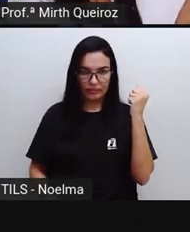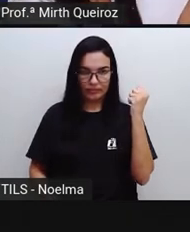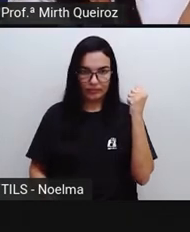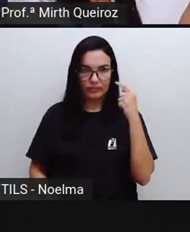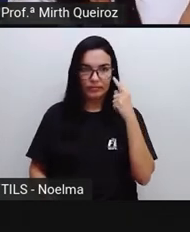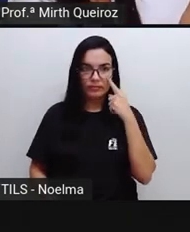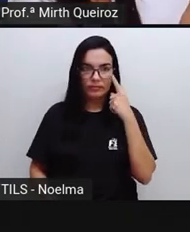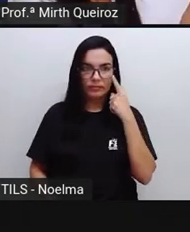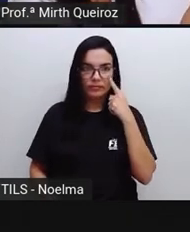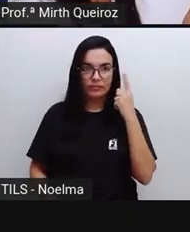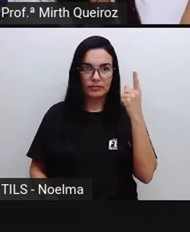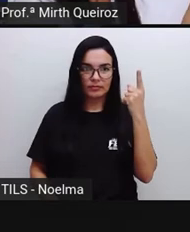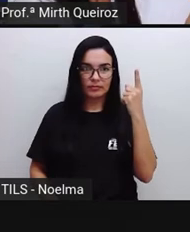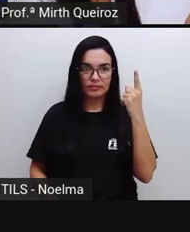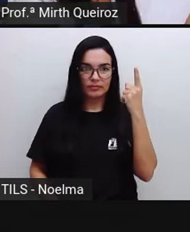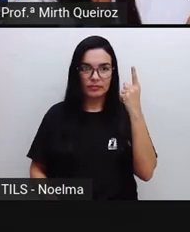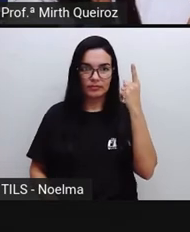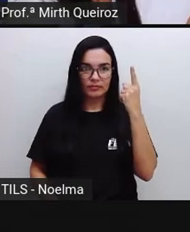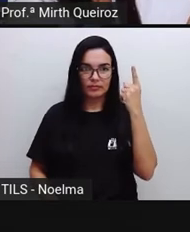vinte e seis, né?